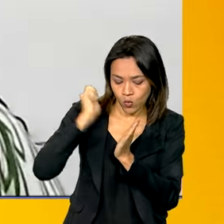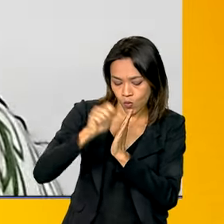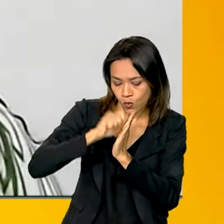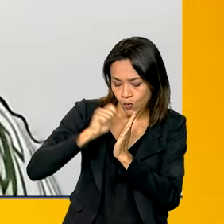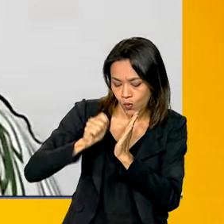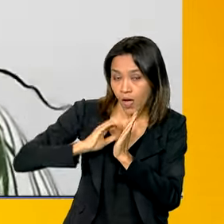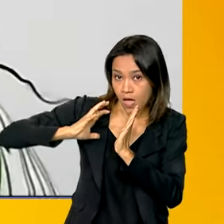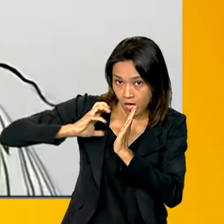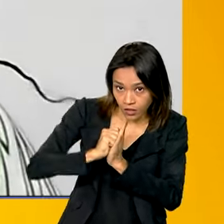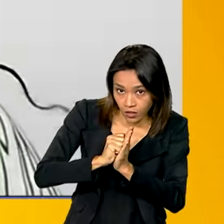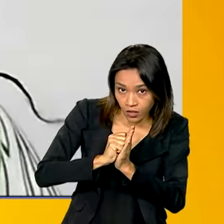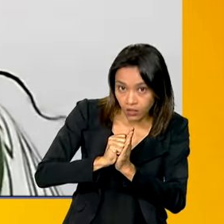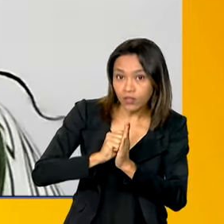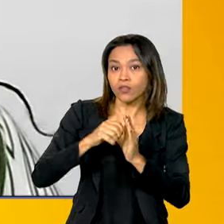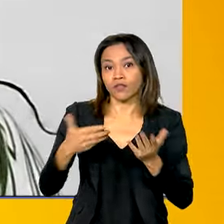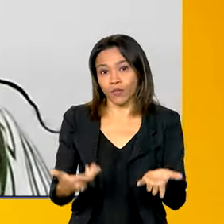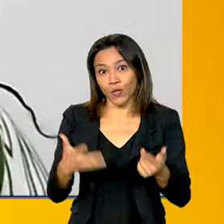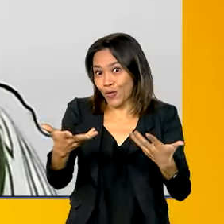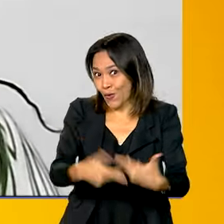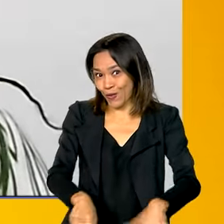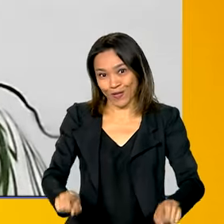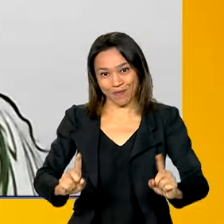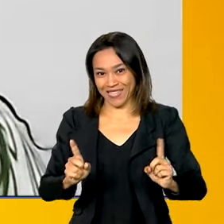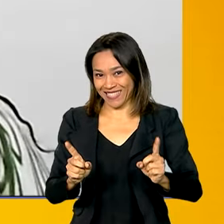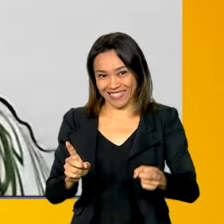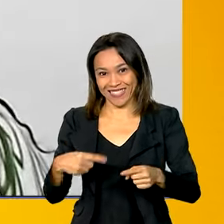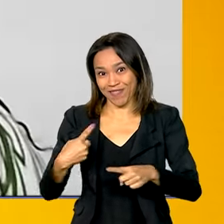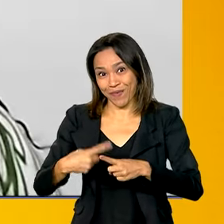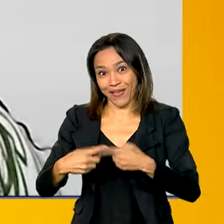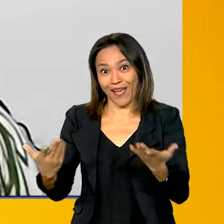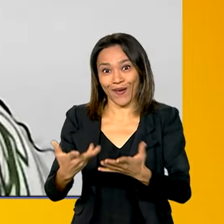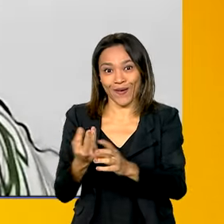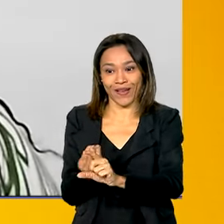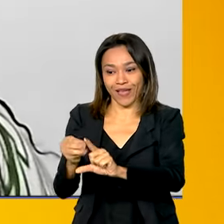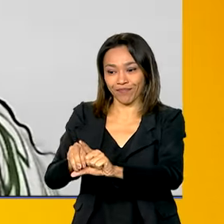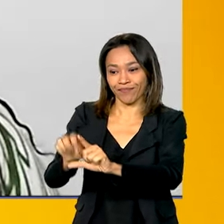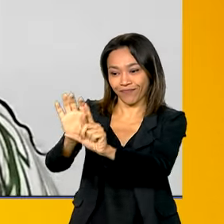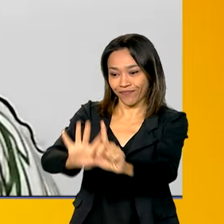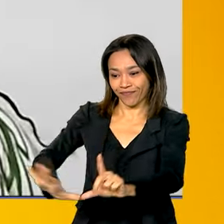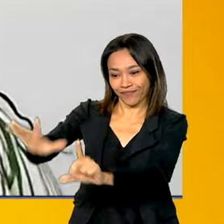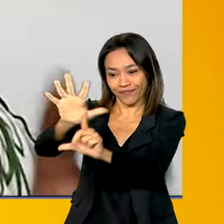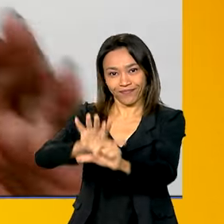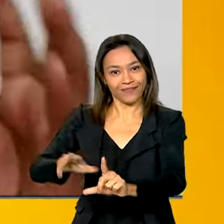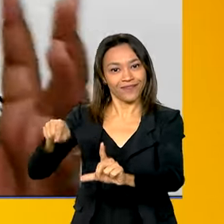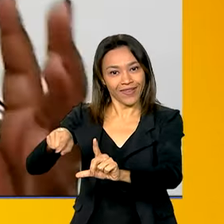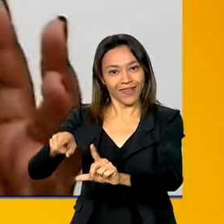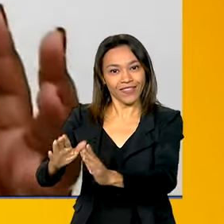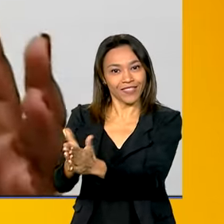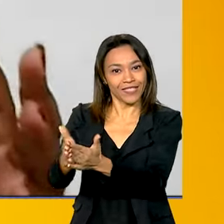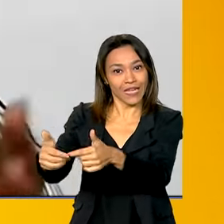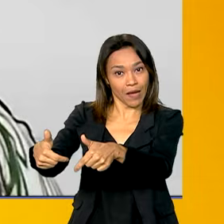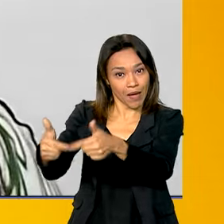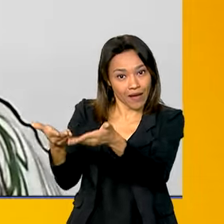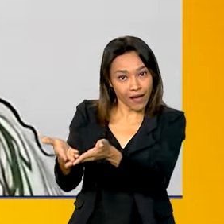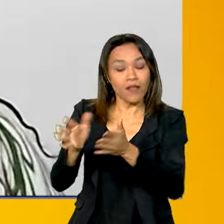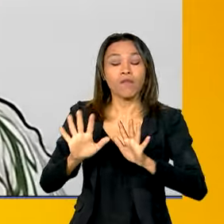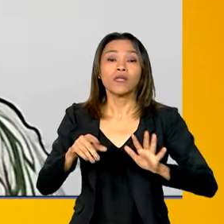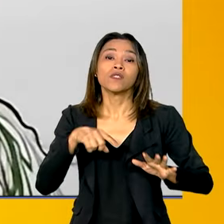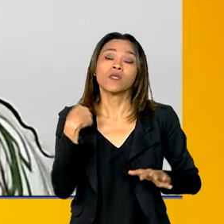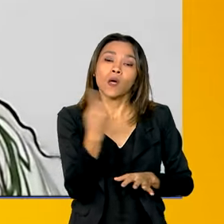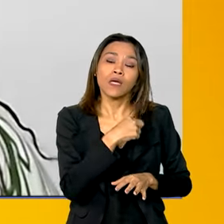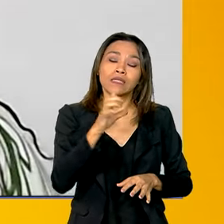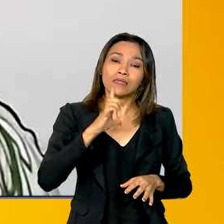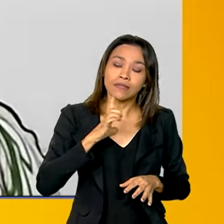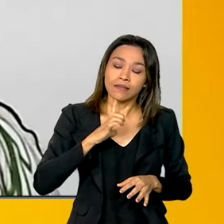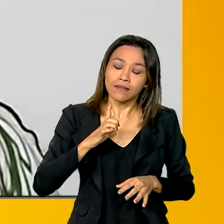e aí hoje em dia ela não é mais anotada simplesmente porque agora ela é uma carteira digital, mas usando o símbolo é que todos nós temos